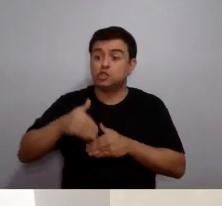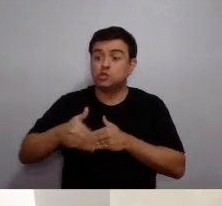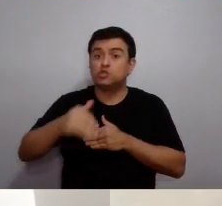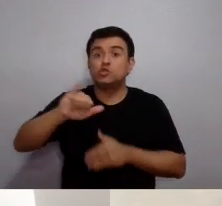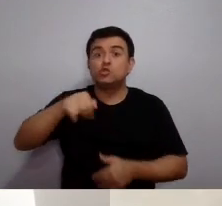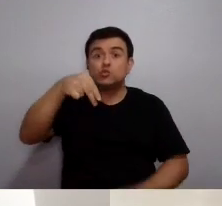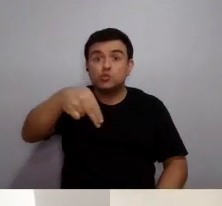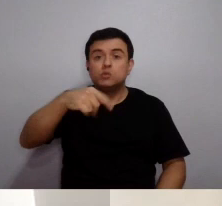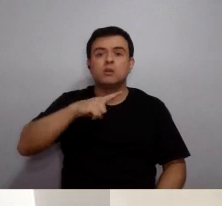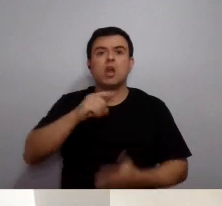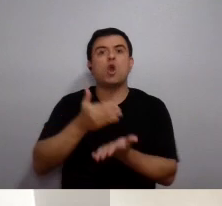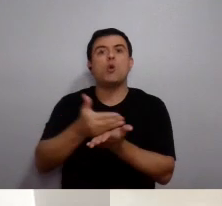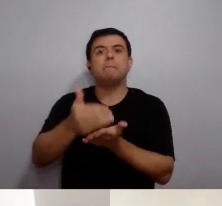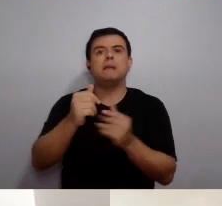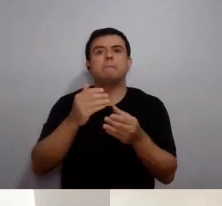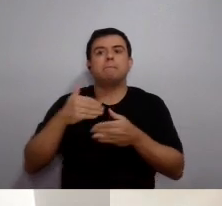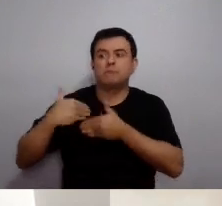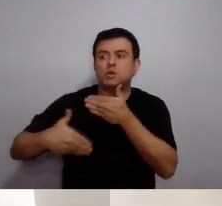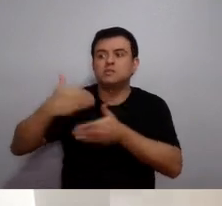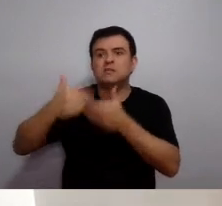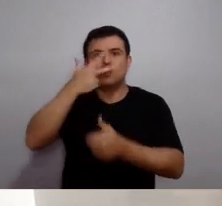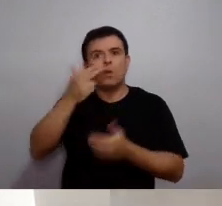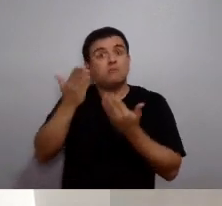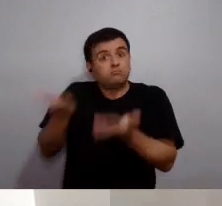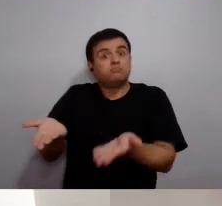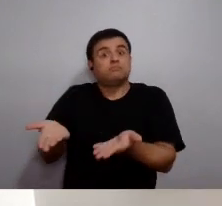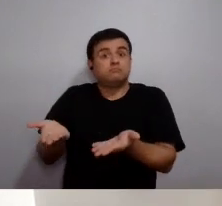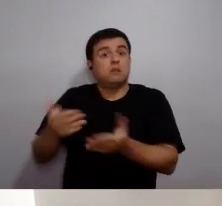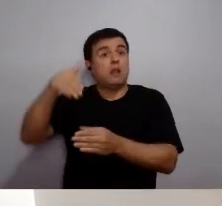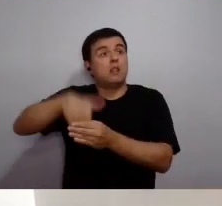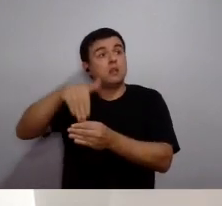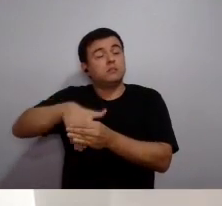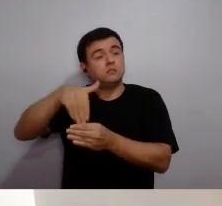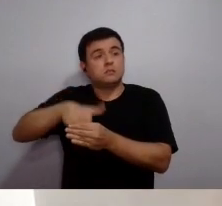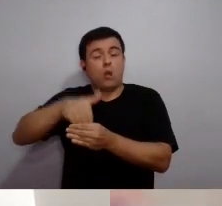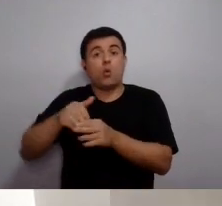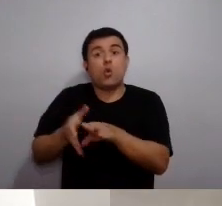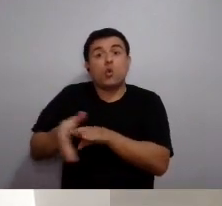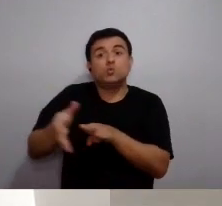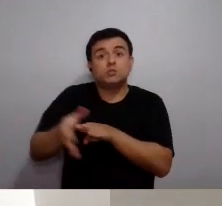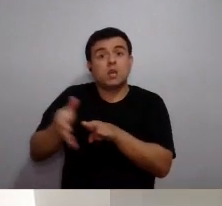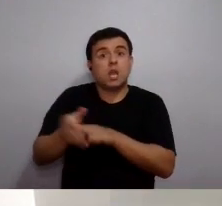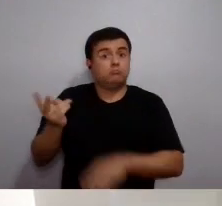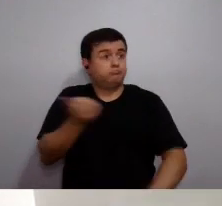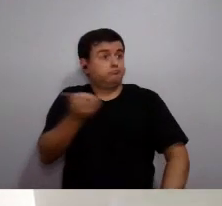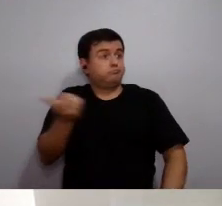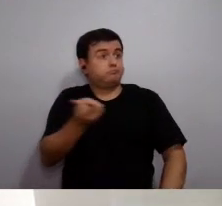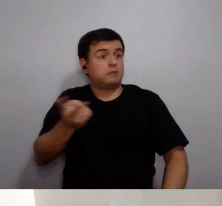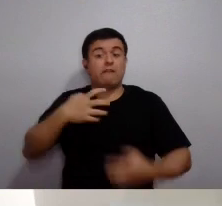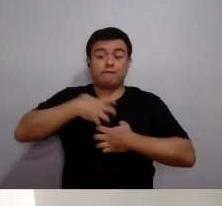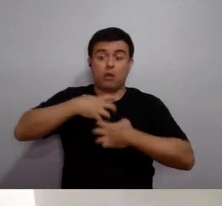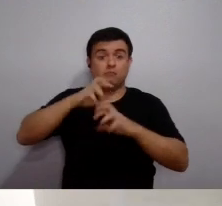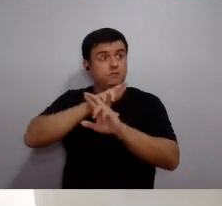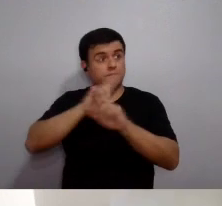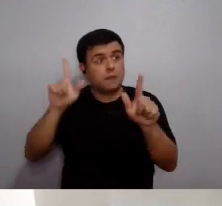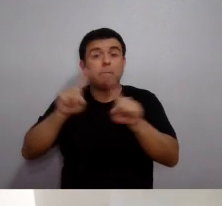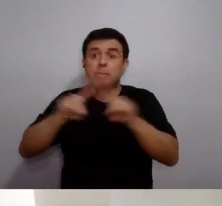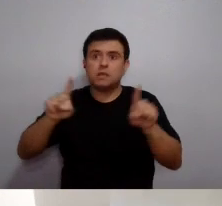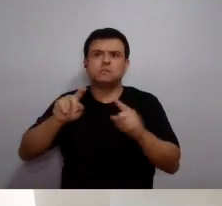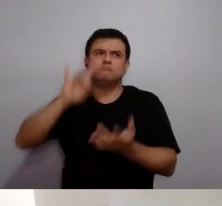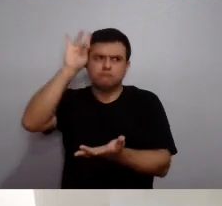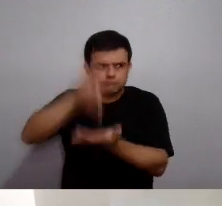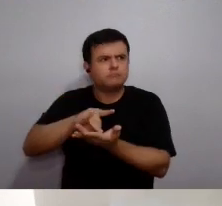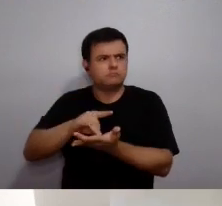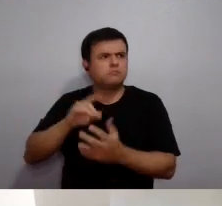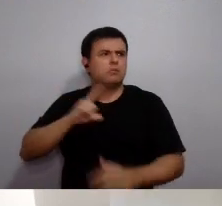completamente, e já vamos entrar junho com processos aí como este, da eleição dos conselhos, de uma forma ou de